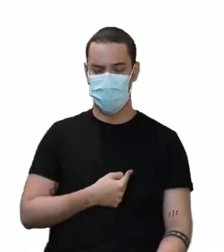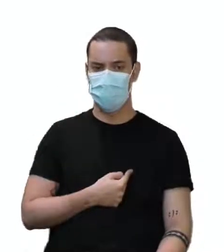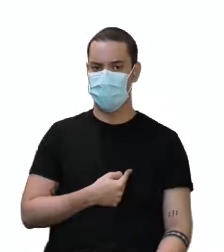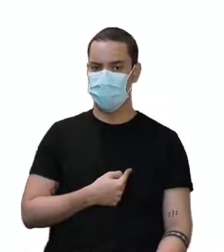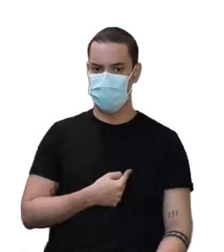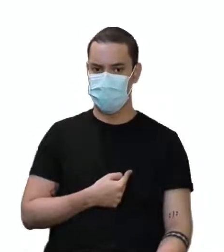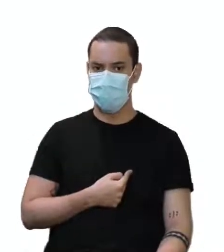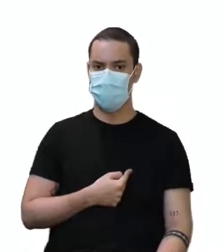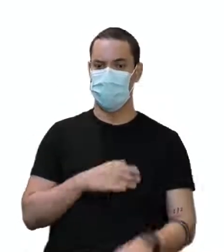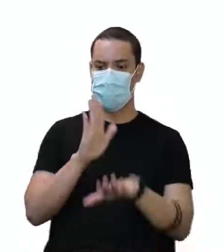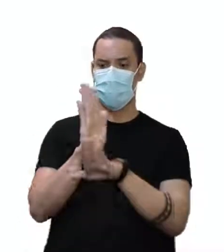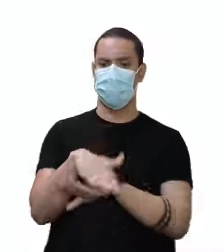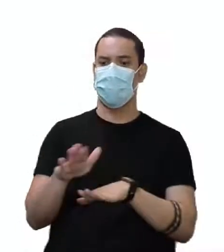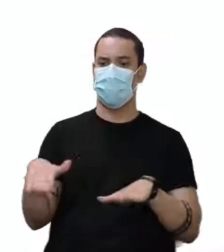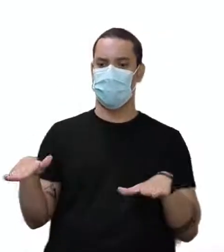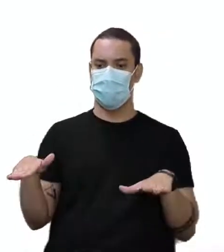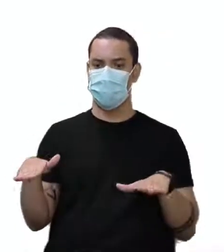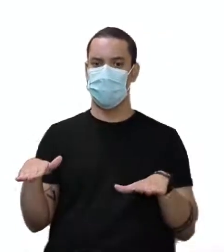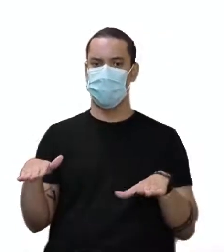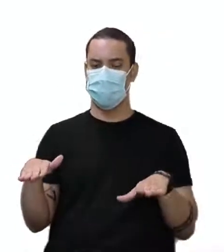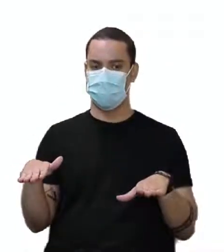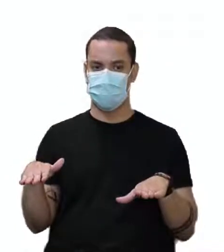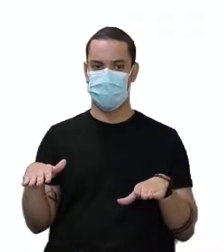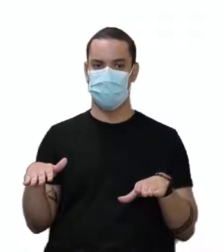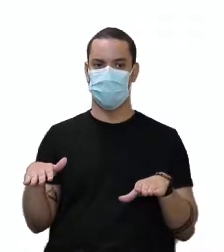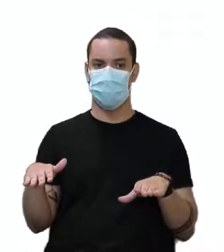The kids, as crianças. Plural.